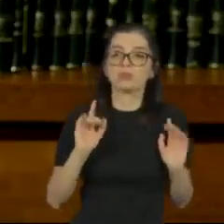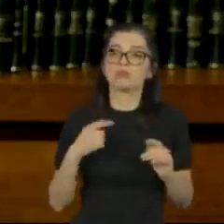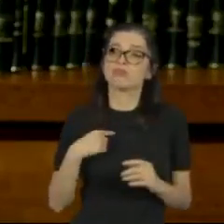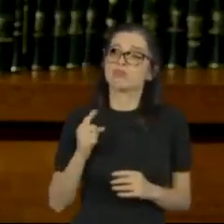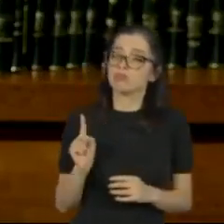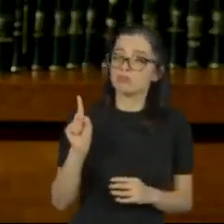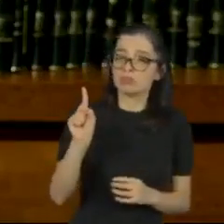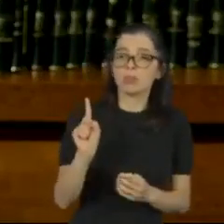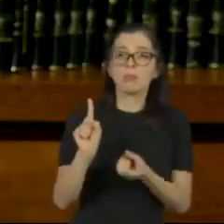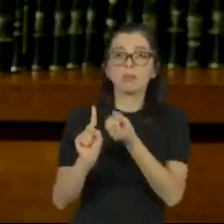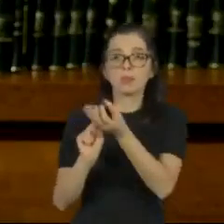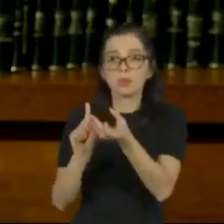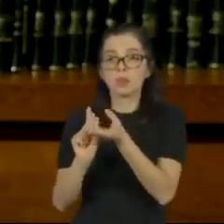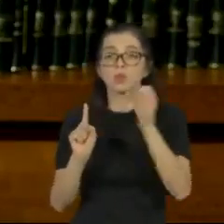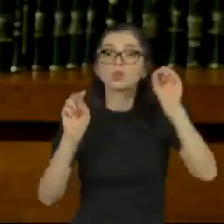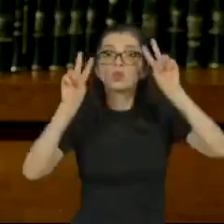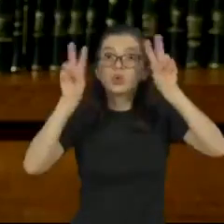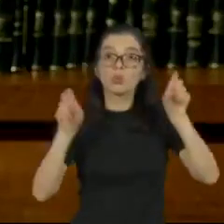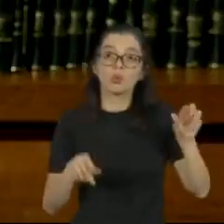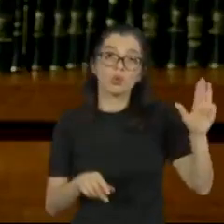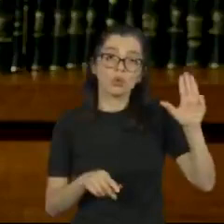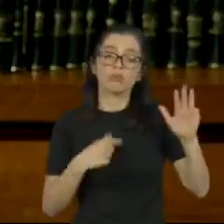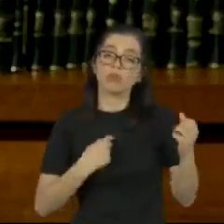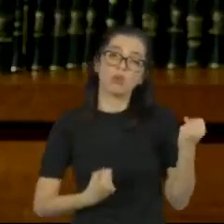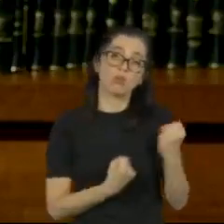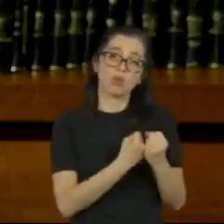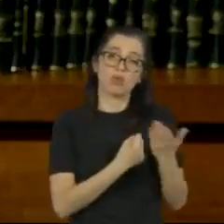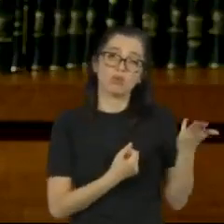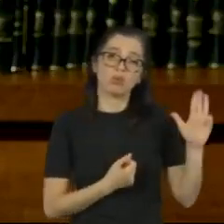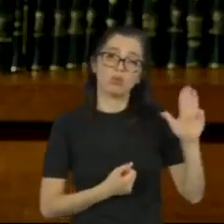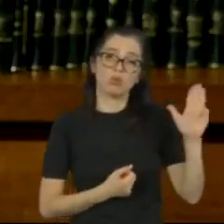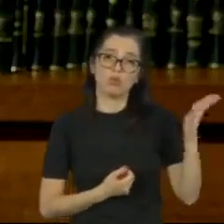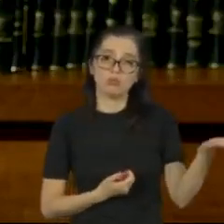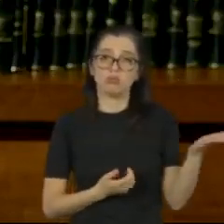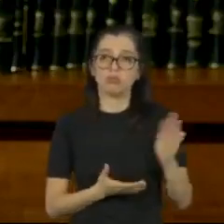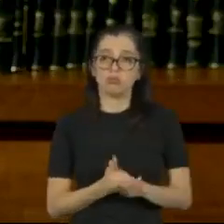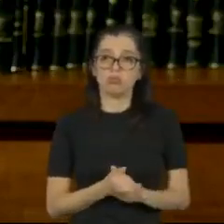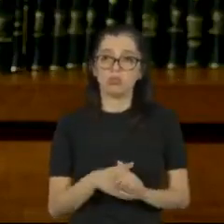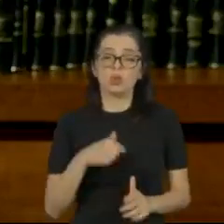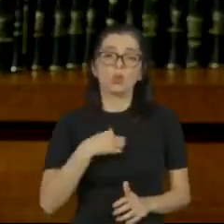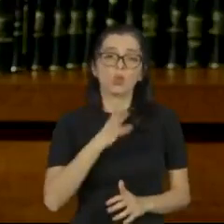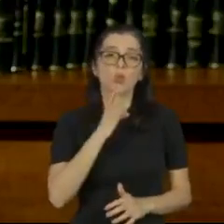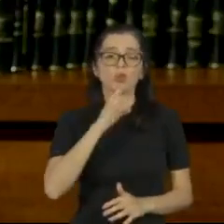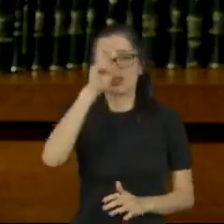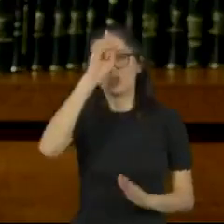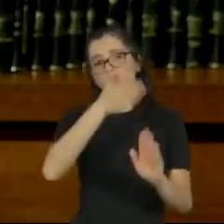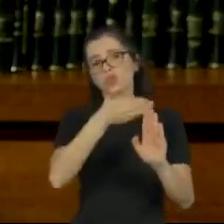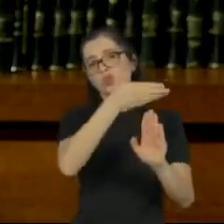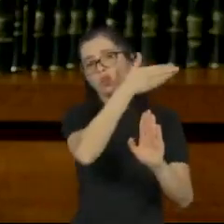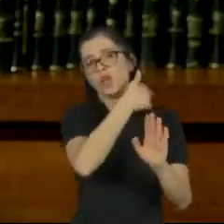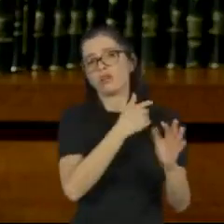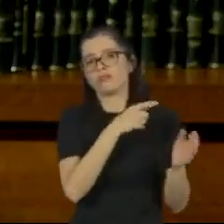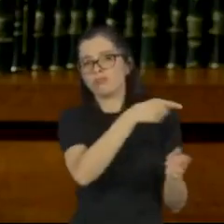do Lula, eu fui a favor do Lula. Por quê? Porque tratava de coisas que eu sabia. Eu não vou falar do que eu não sei.